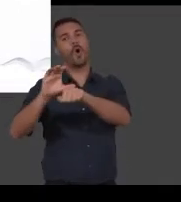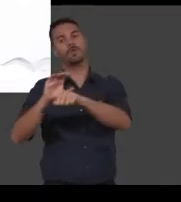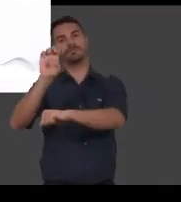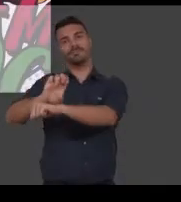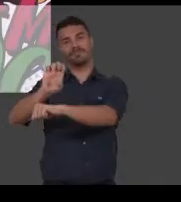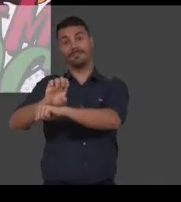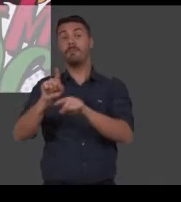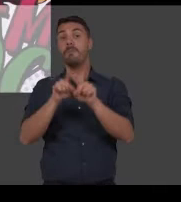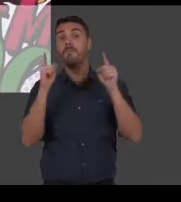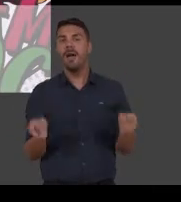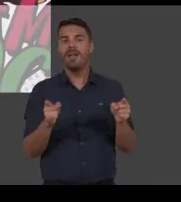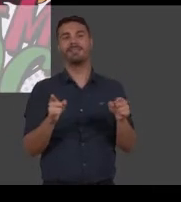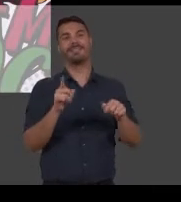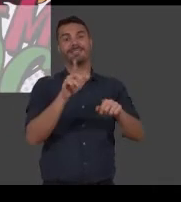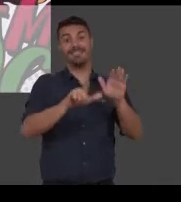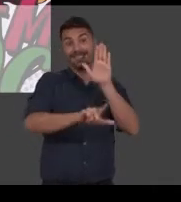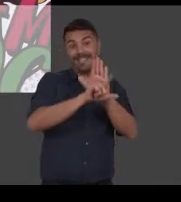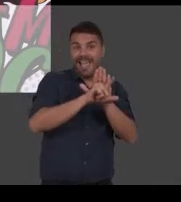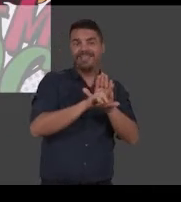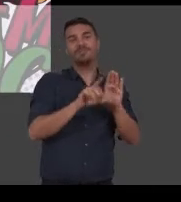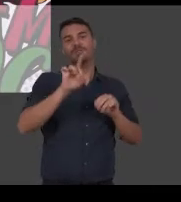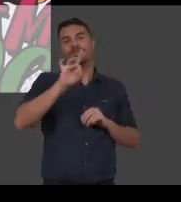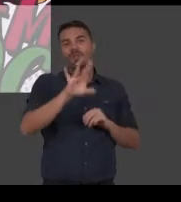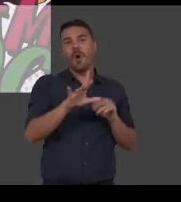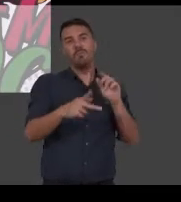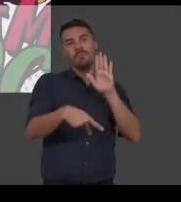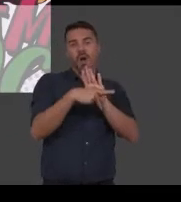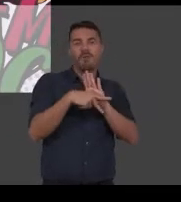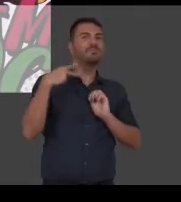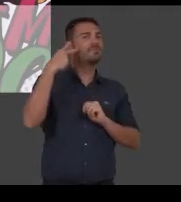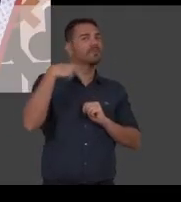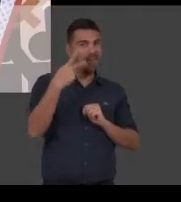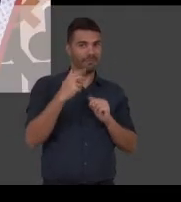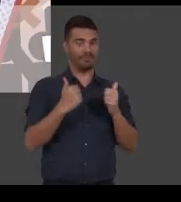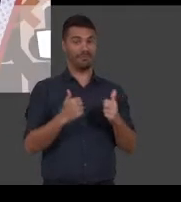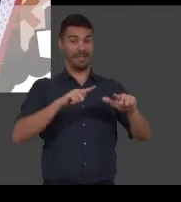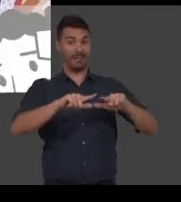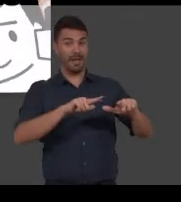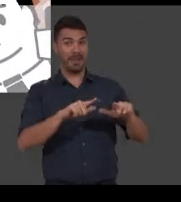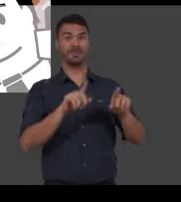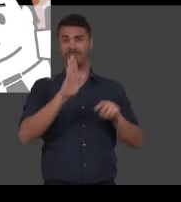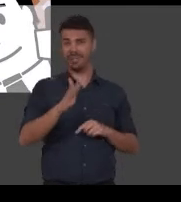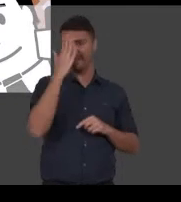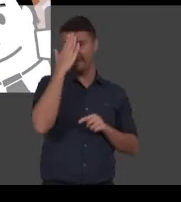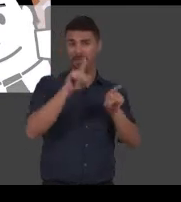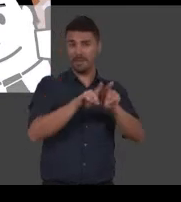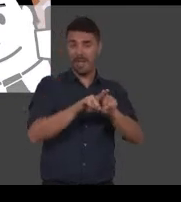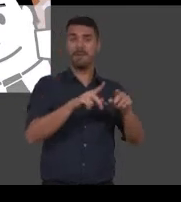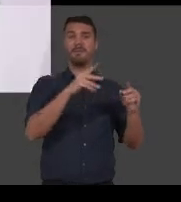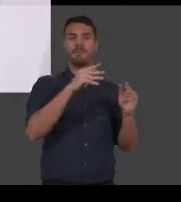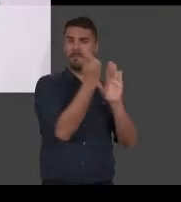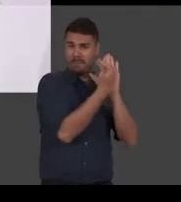Estadual. Mas a lei orgânica é só uma parte das atribuições legislativas do vereador. Você já ouviu falar em Plano Diretor,